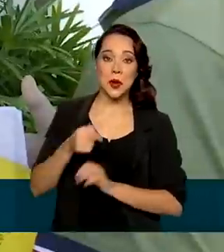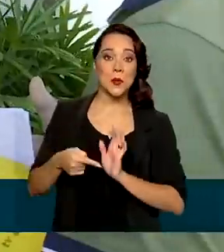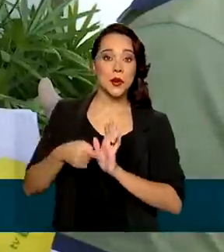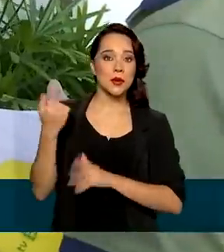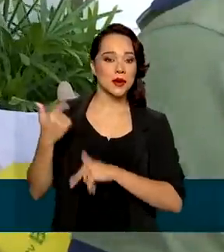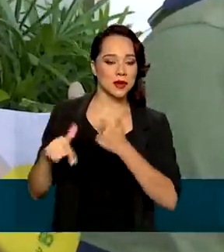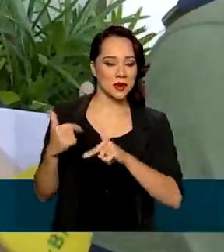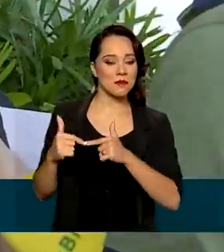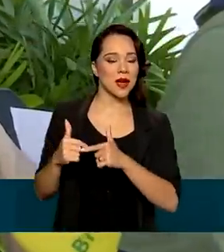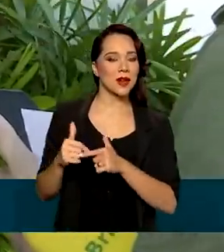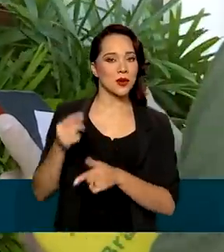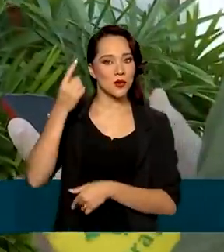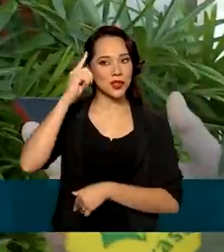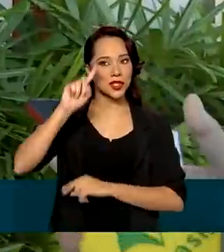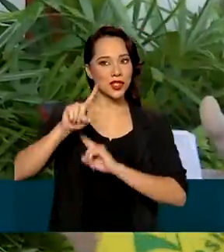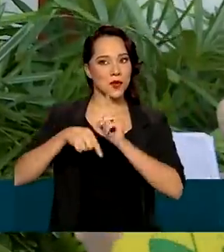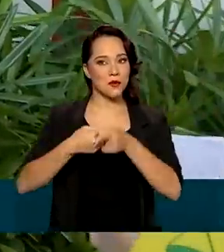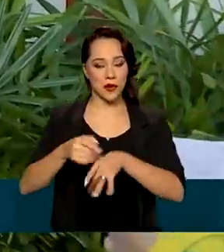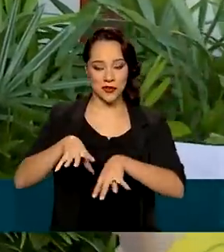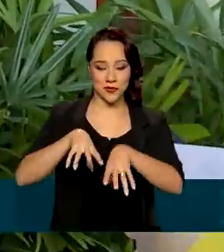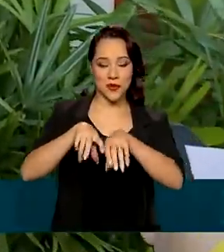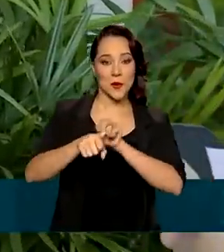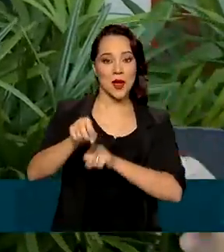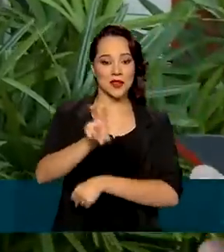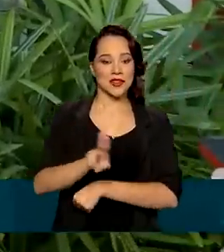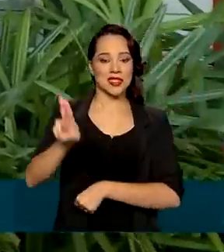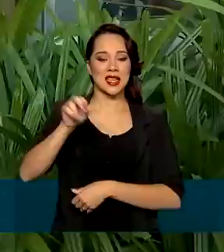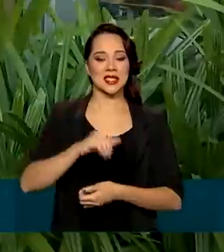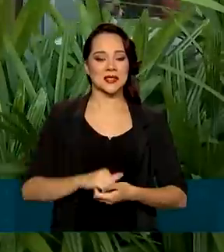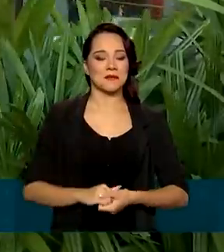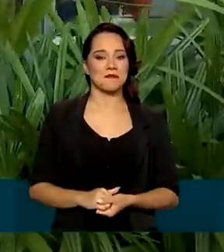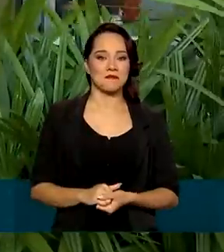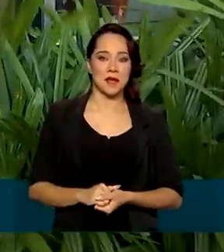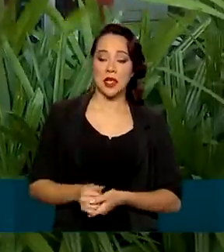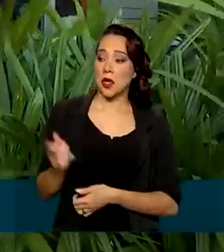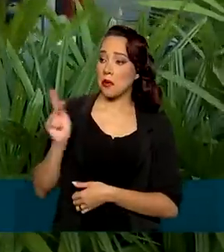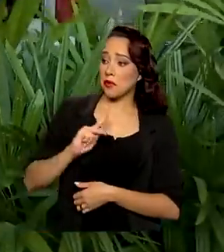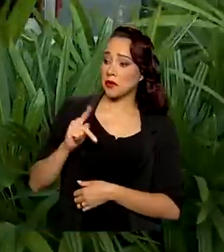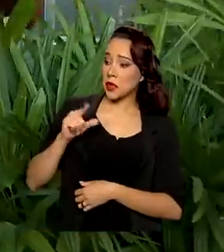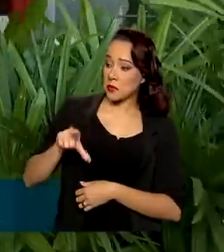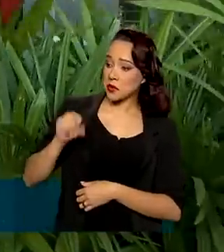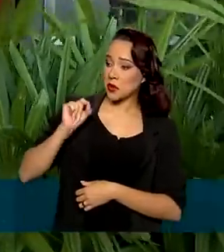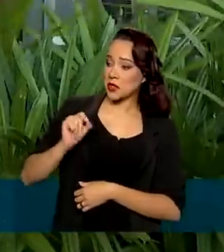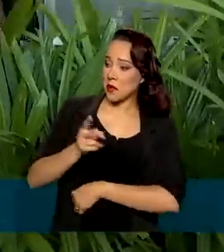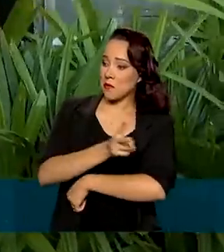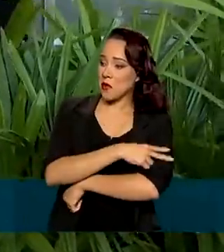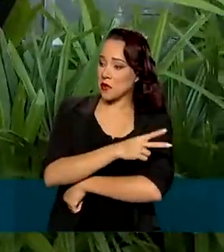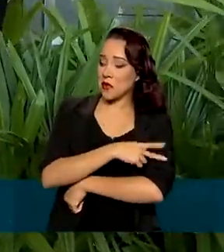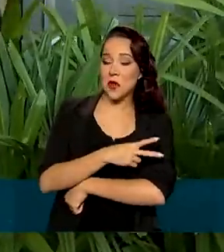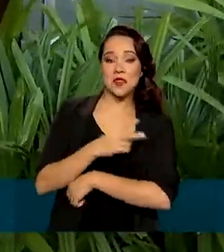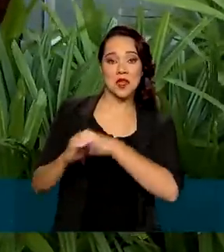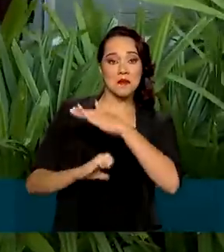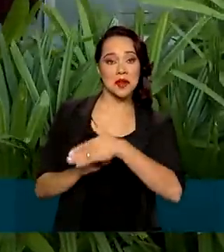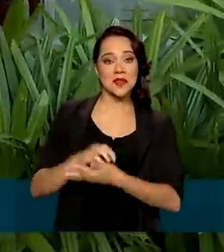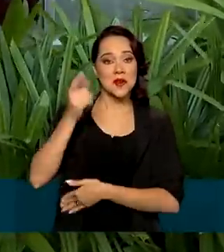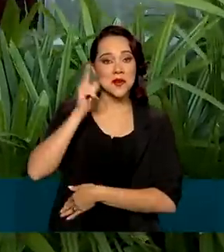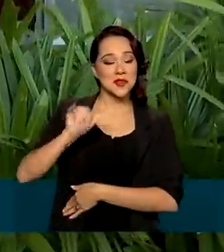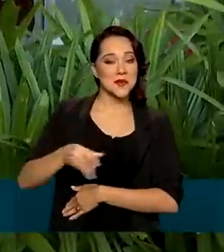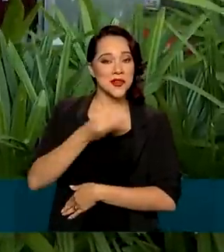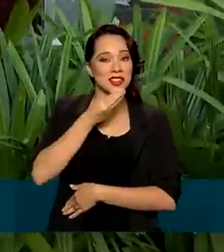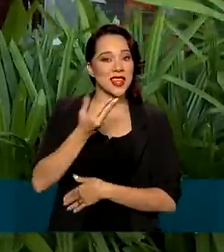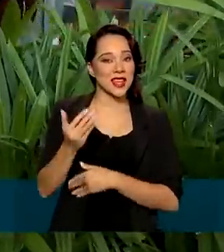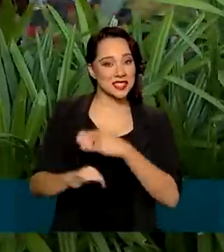primeiro emprego um dia depois de se formar na universidade. O professor foi e me indicou para o dono da empresa, né? Aí foi assim que eu tive essa